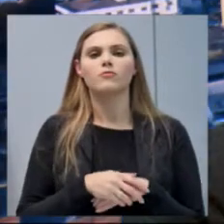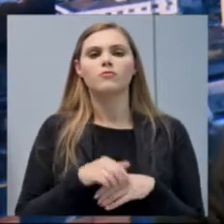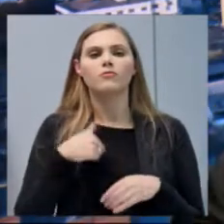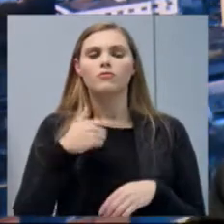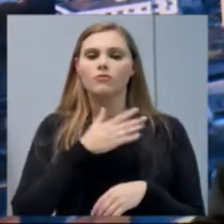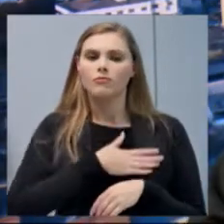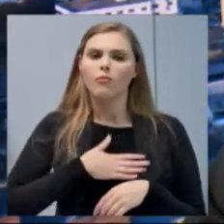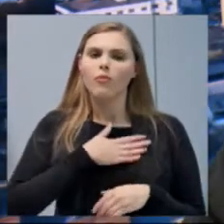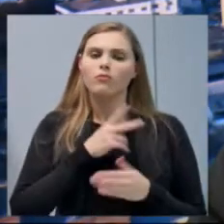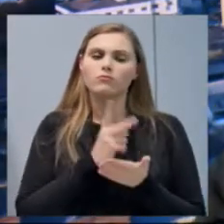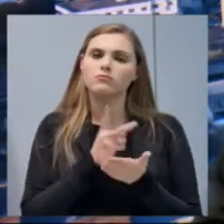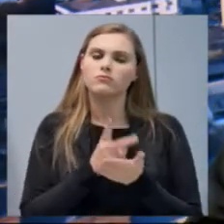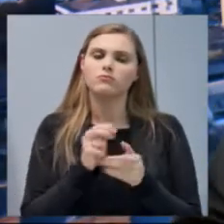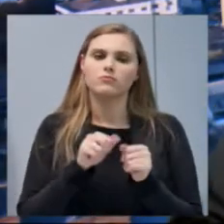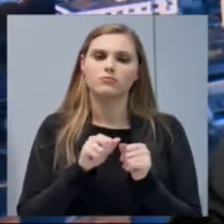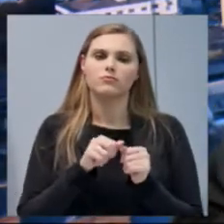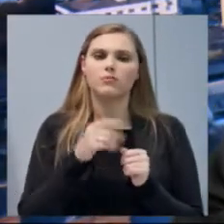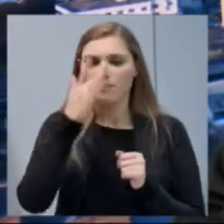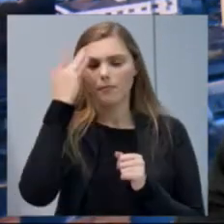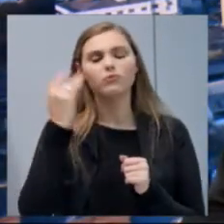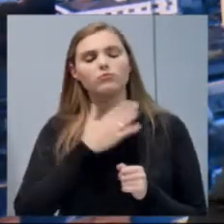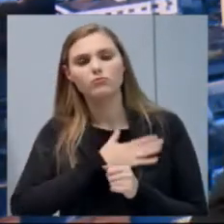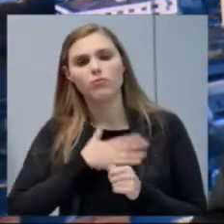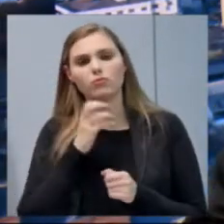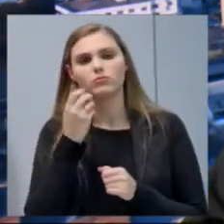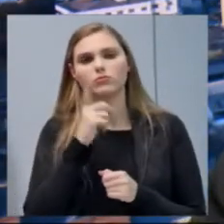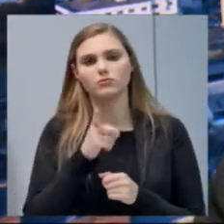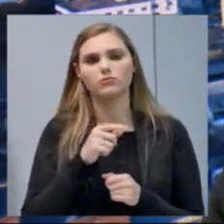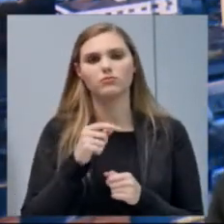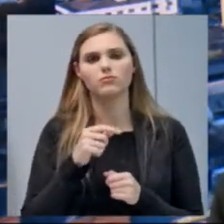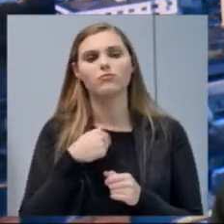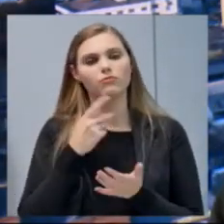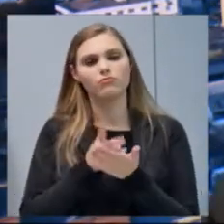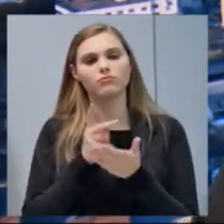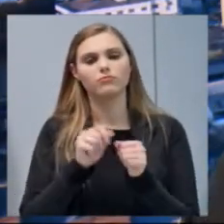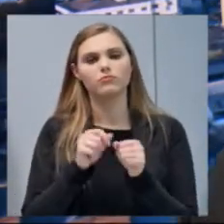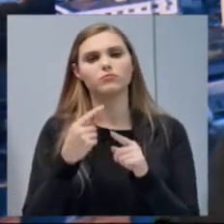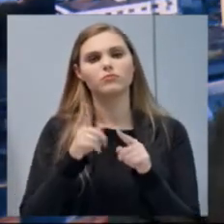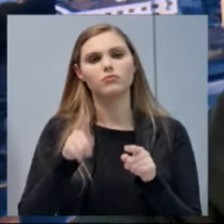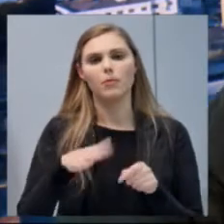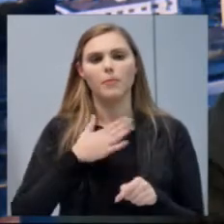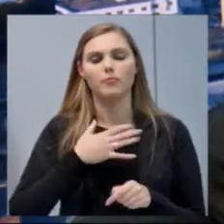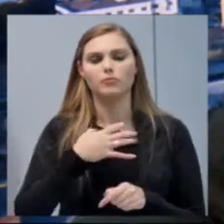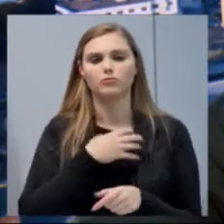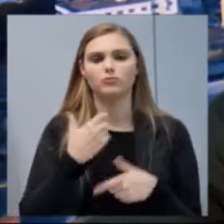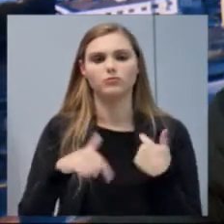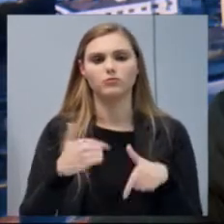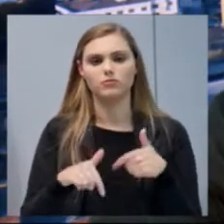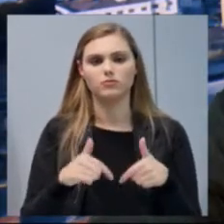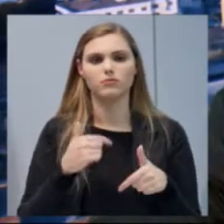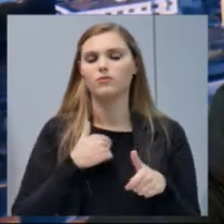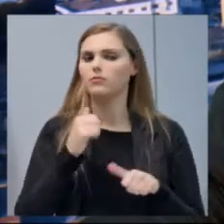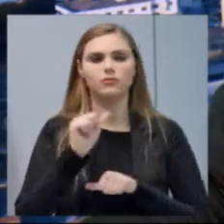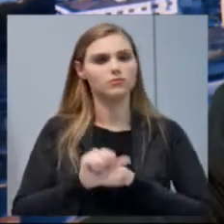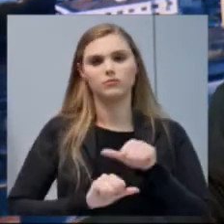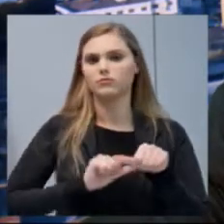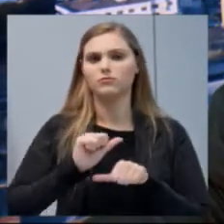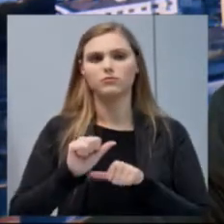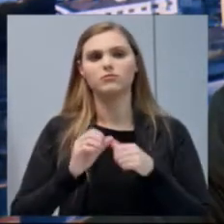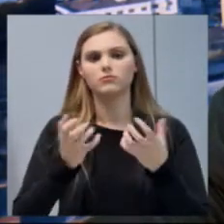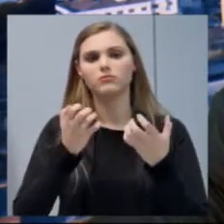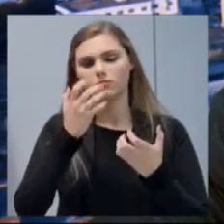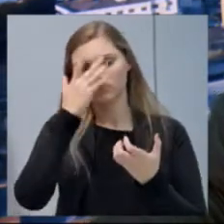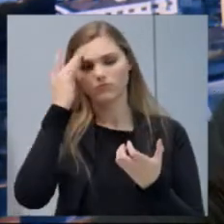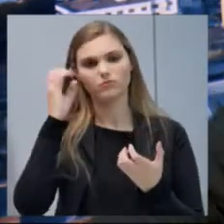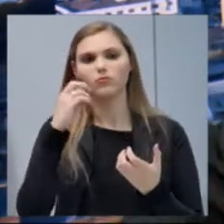gostem ou não gostem, e eu vou continuar fazendo, porque o meu jeito de trabalhar, eu não vou mudar, querem as pessoas